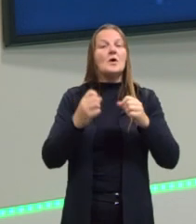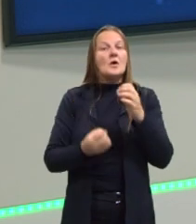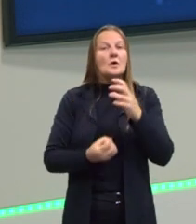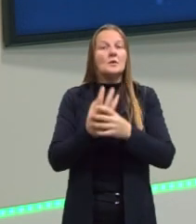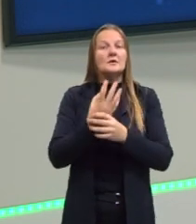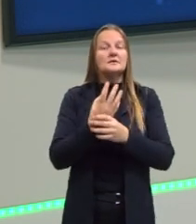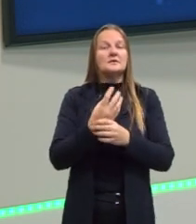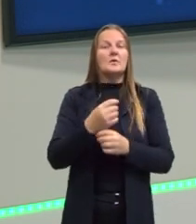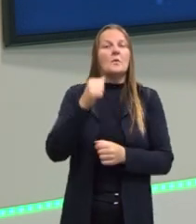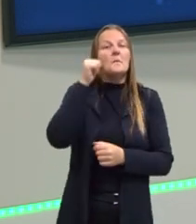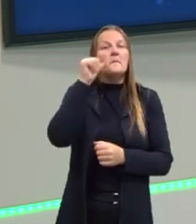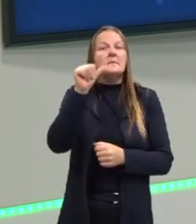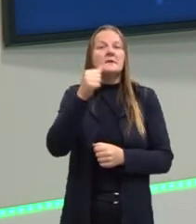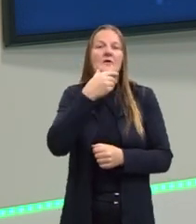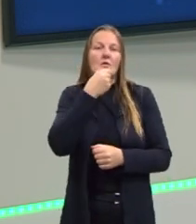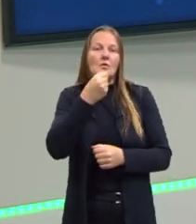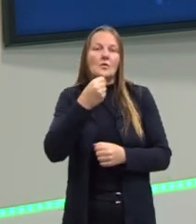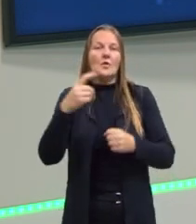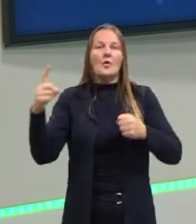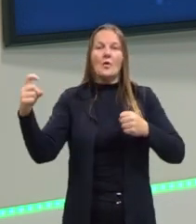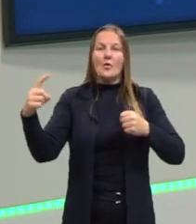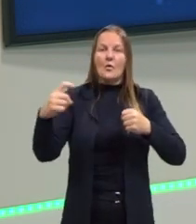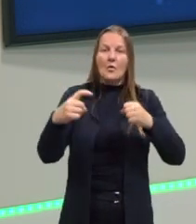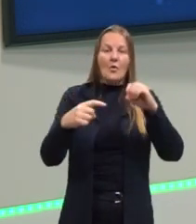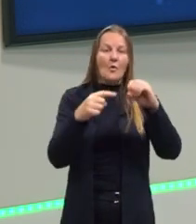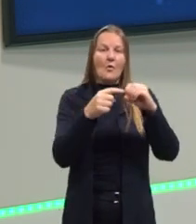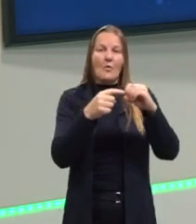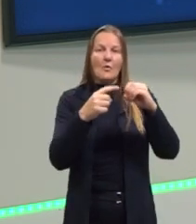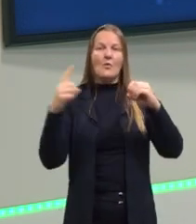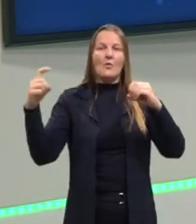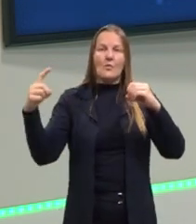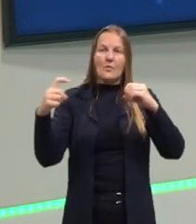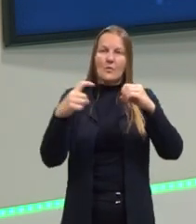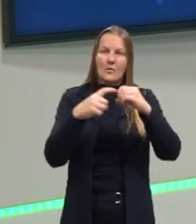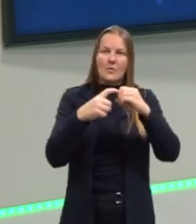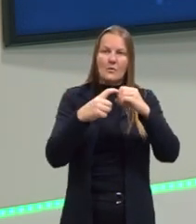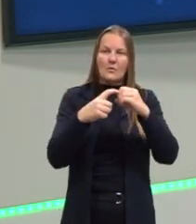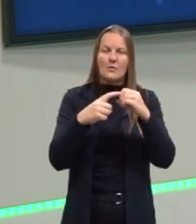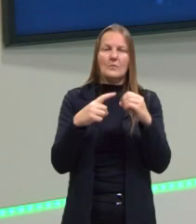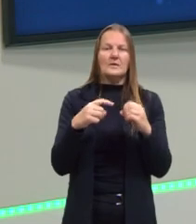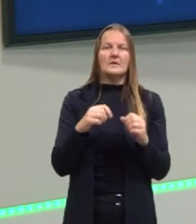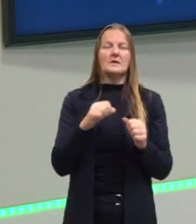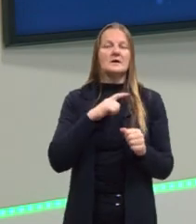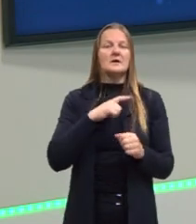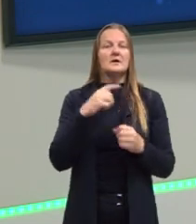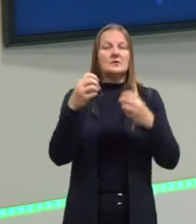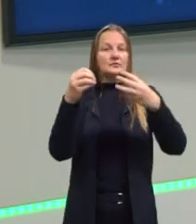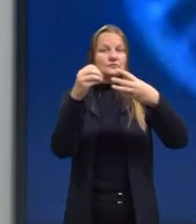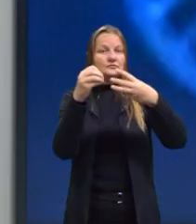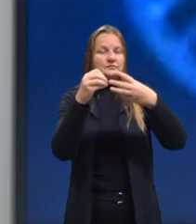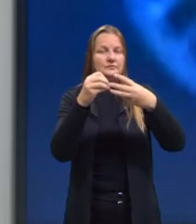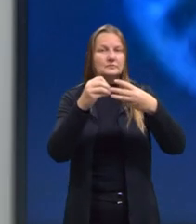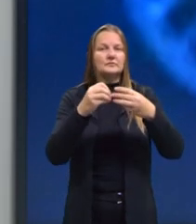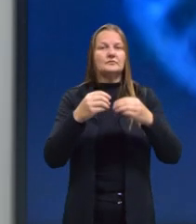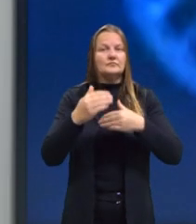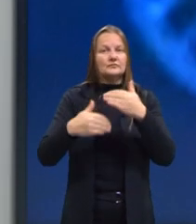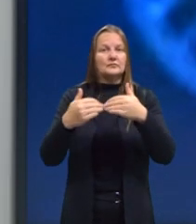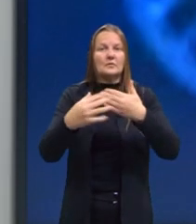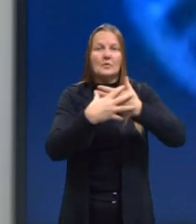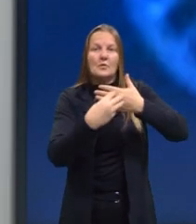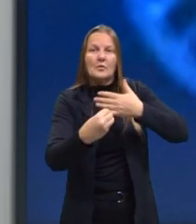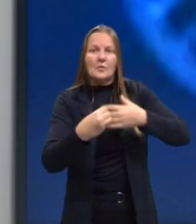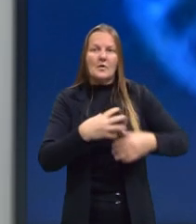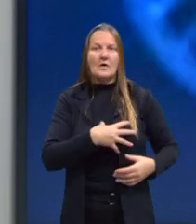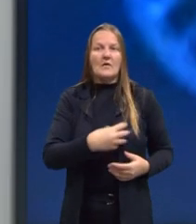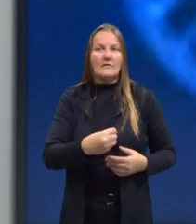exemplo, os espermatozoides e os ovócitos. Então, essas são as células germinativas e esse